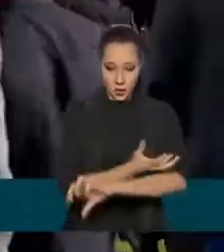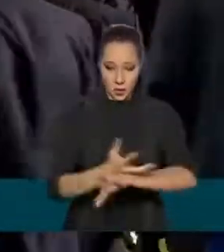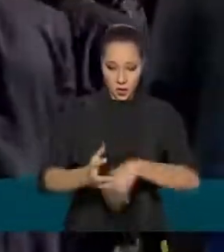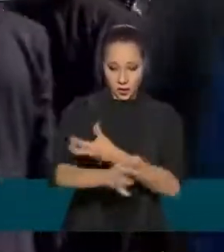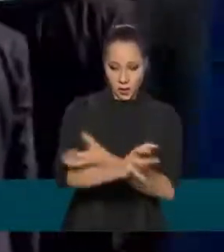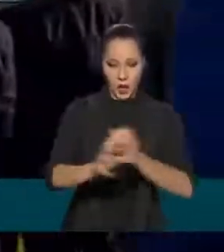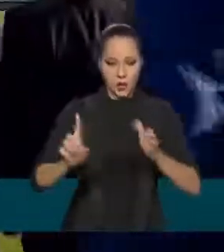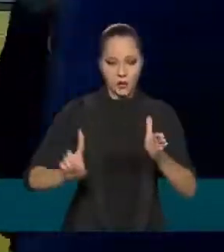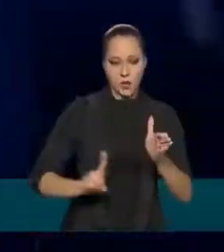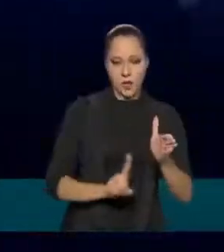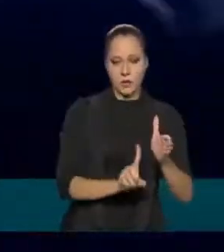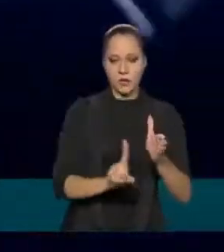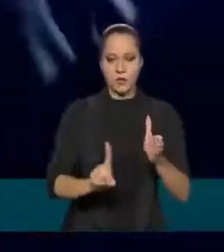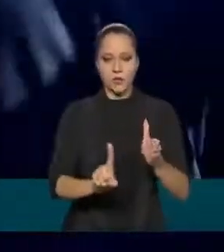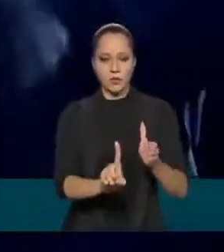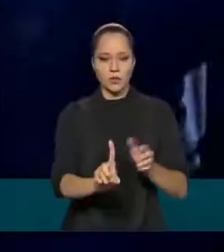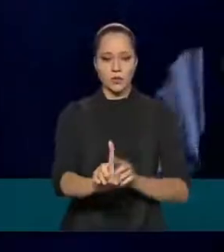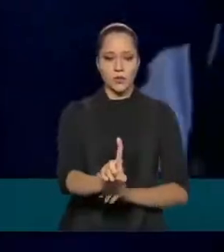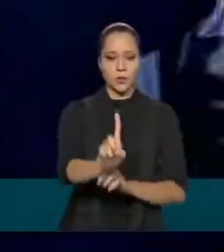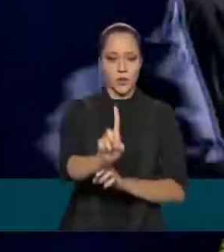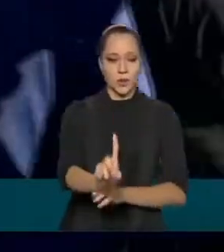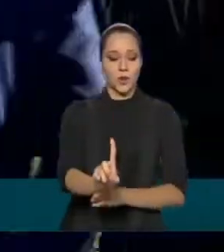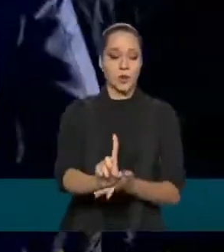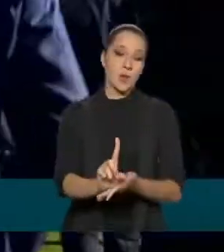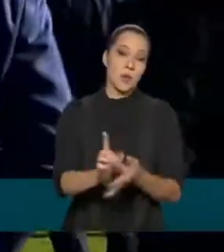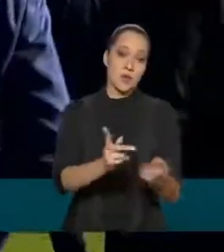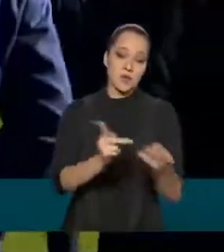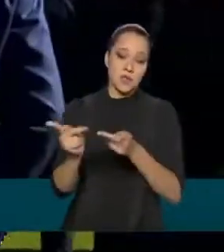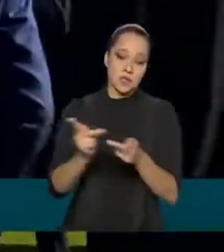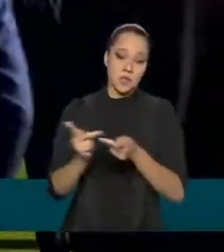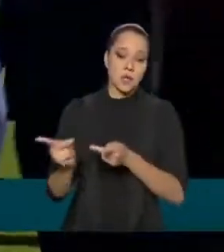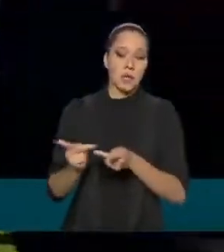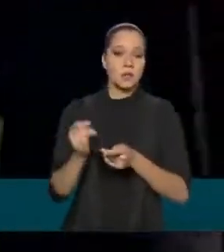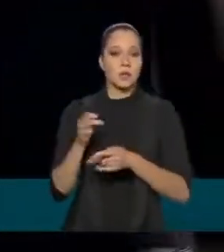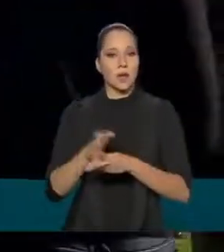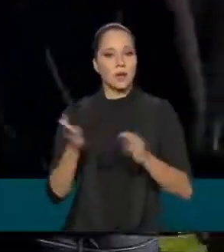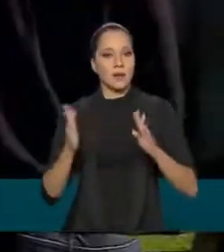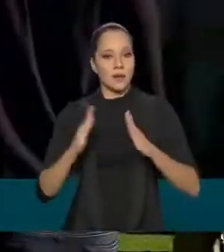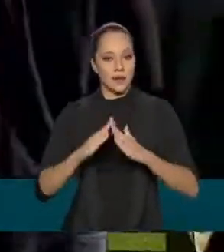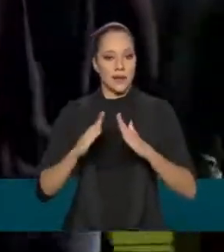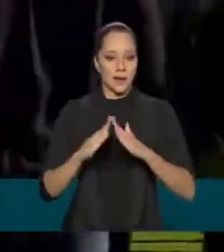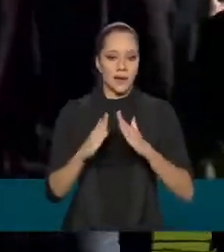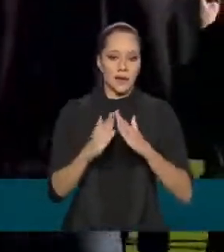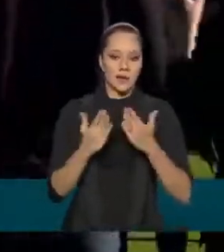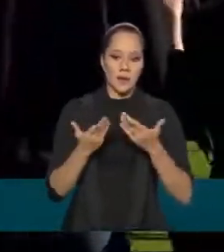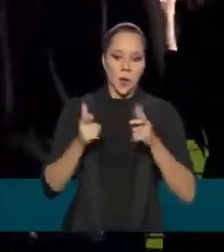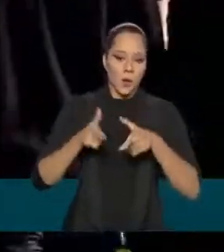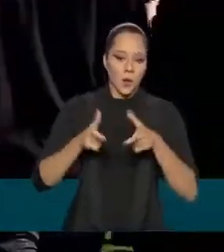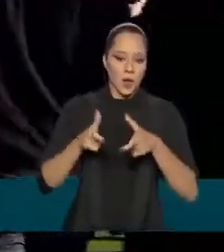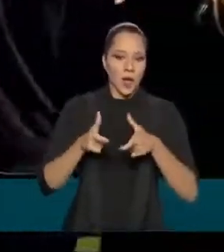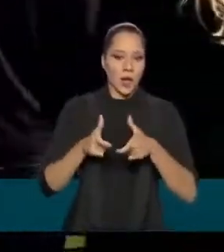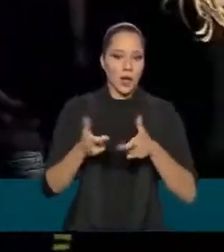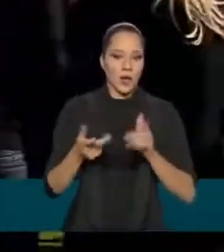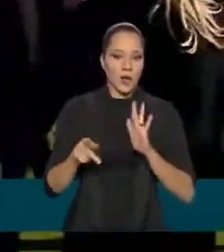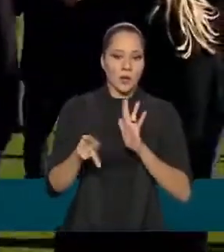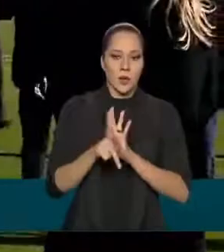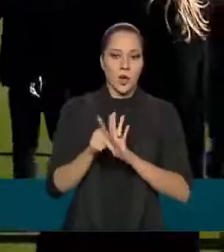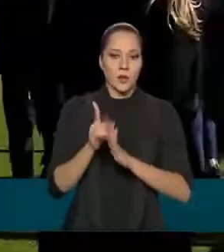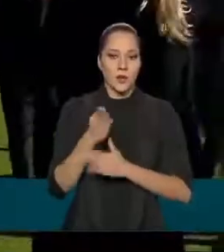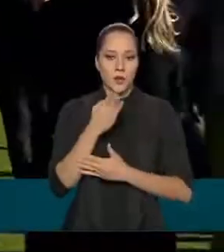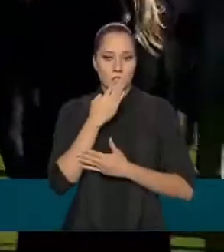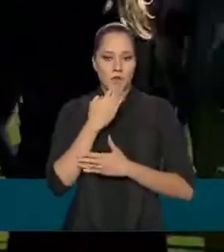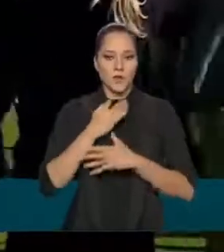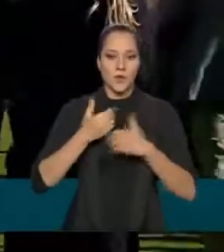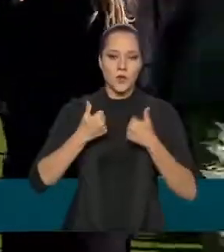visitando portanto aí a casa. do clube